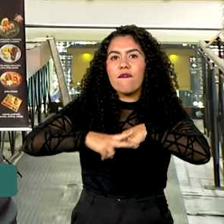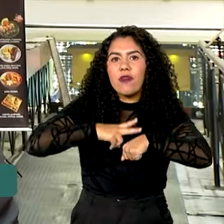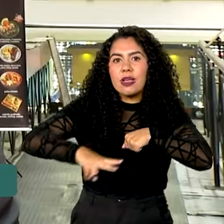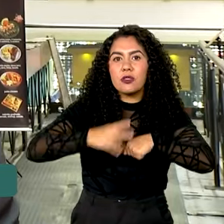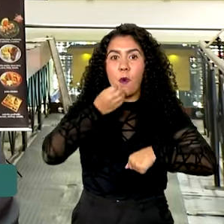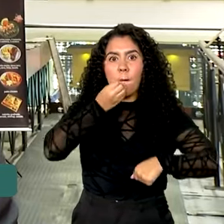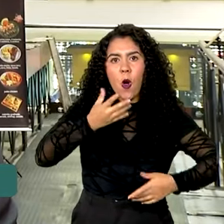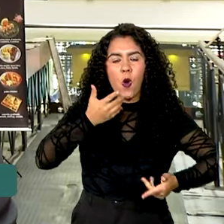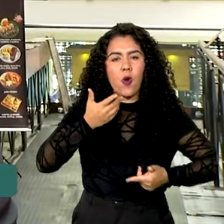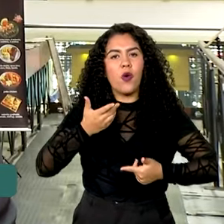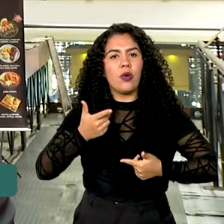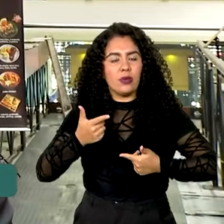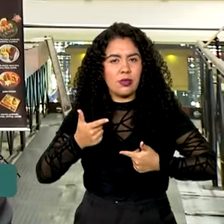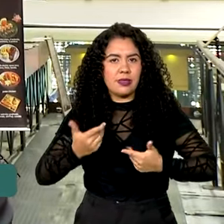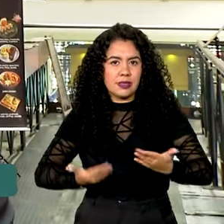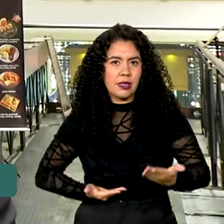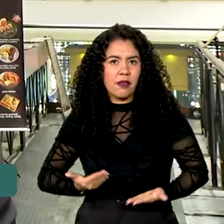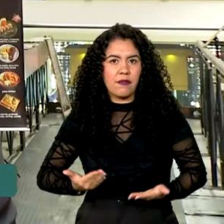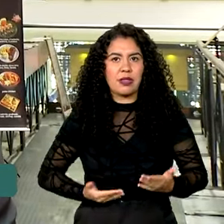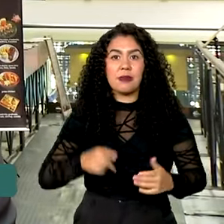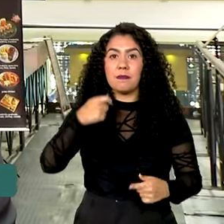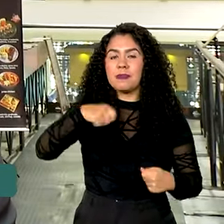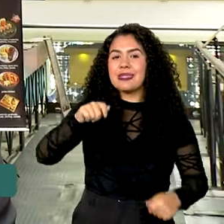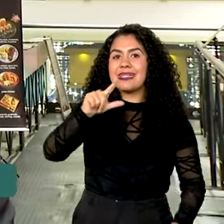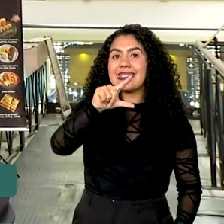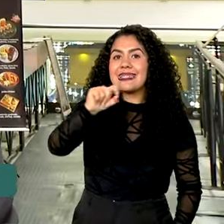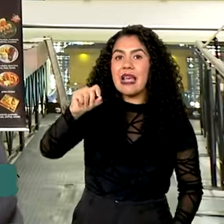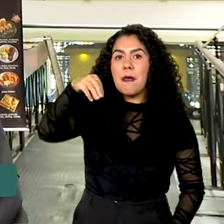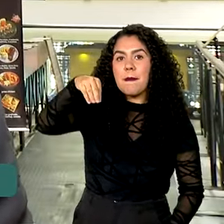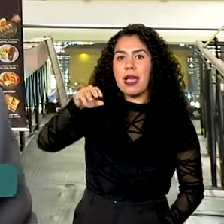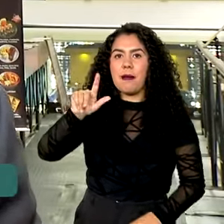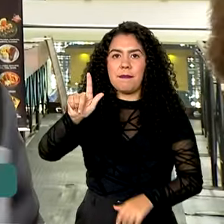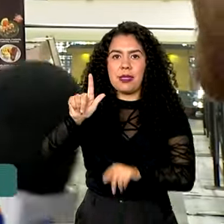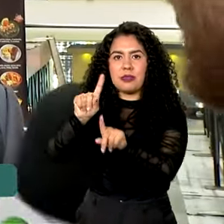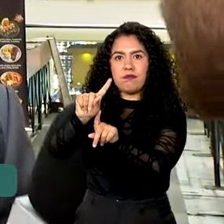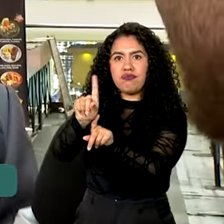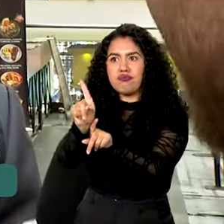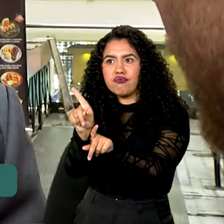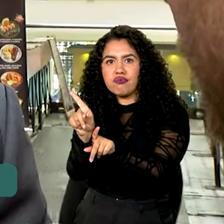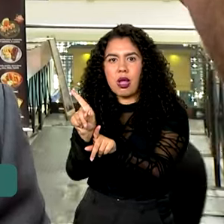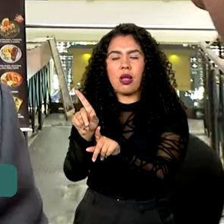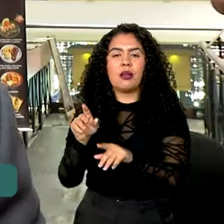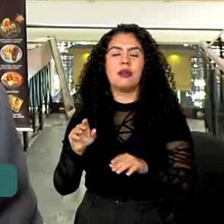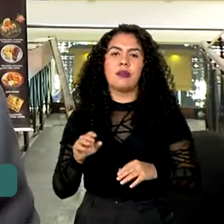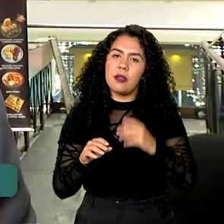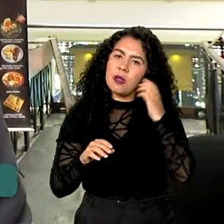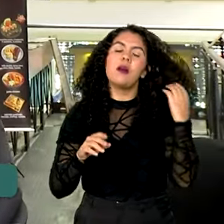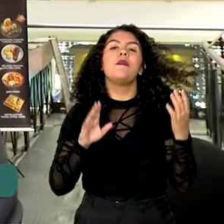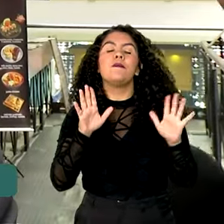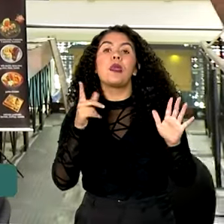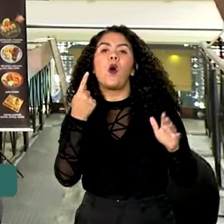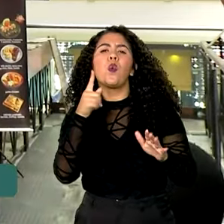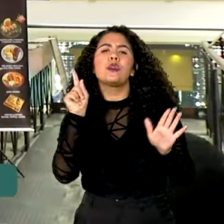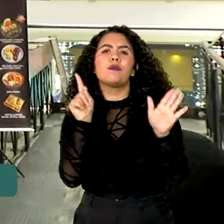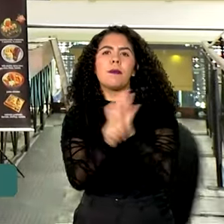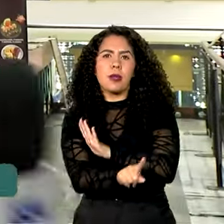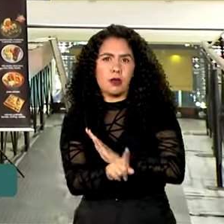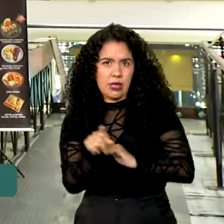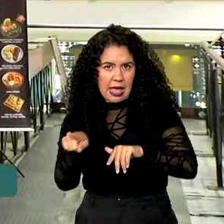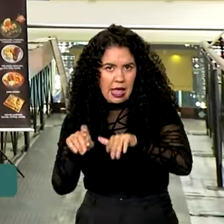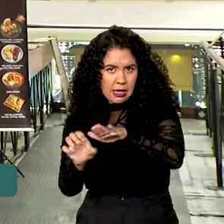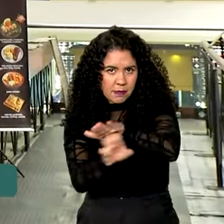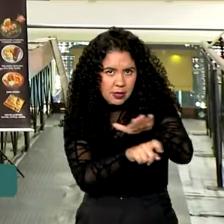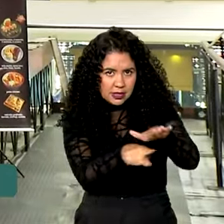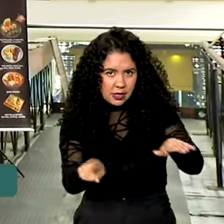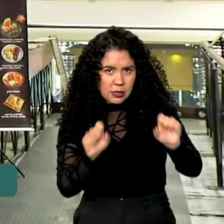acima de 100 megabits por segundo a velocidade de conexão das redes 5G. Uma última pergunta. Elas podem ser penalizadas, né?